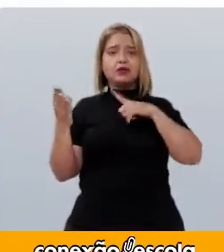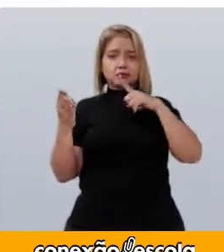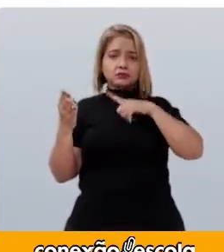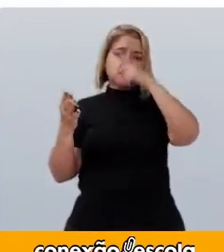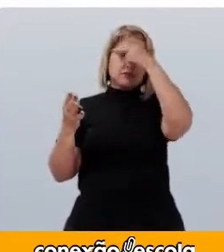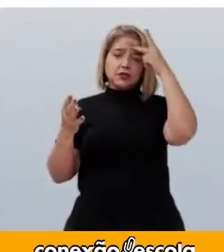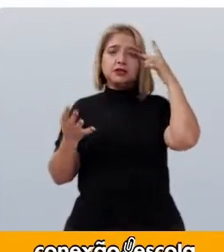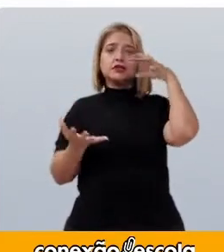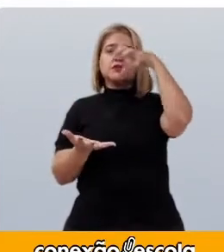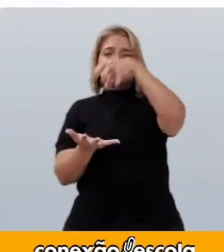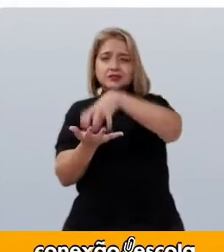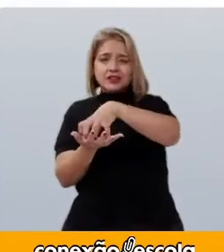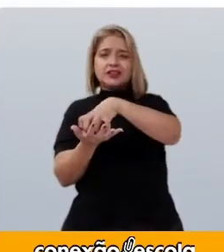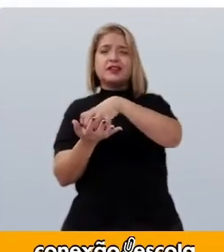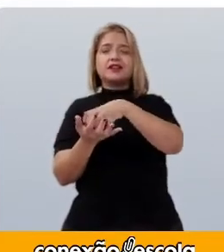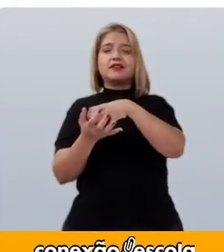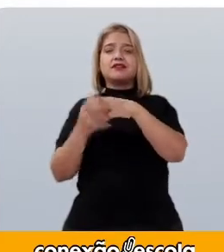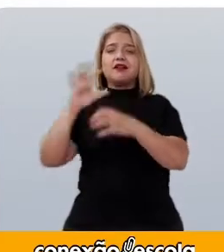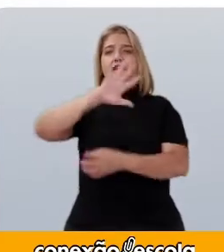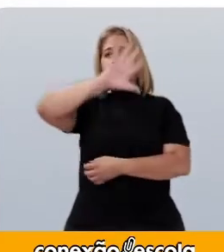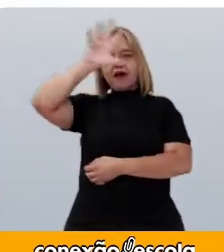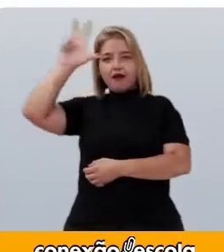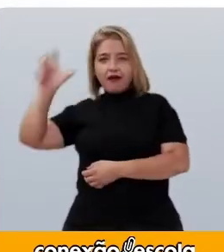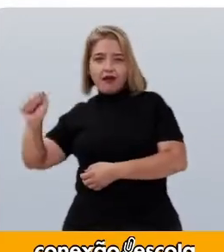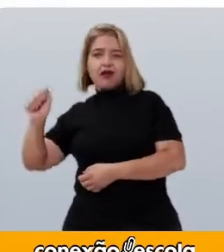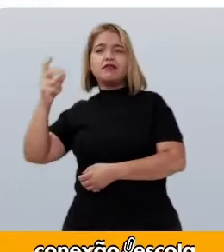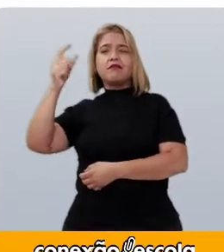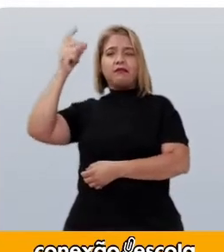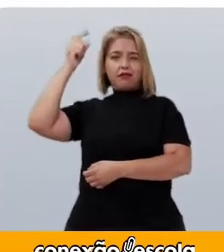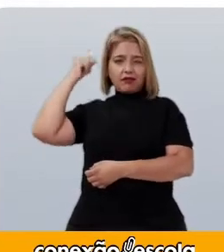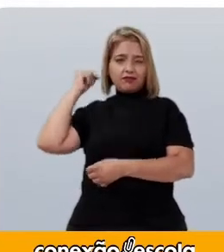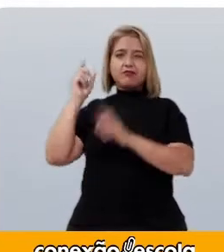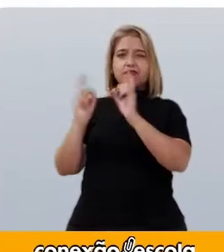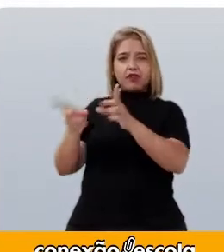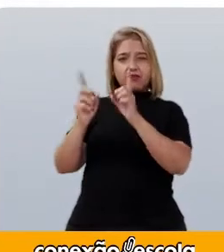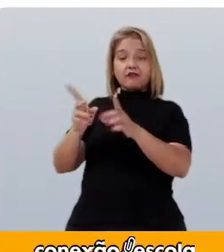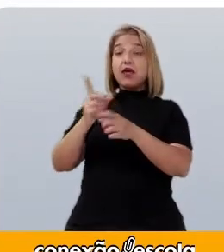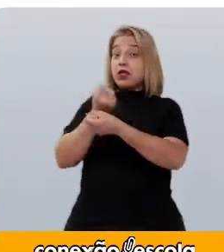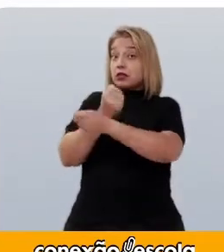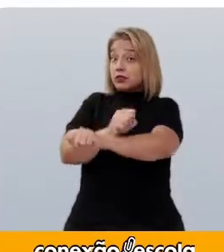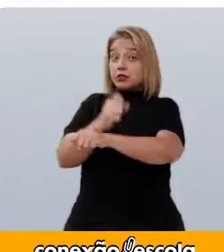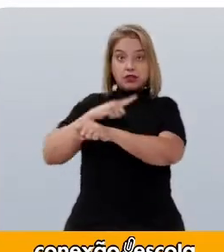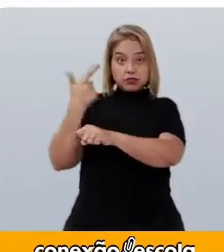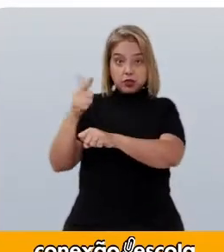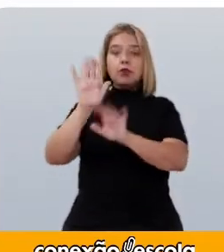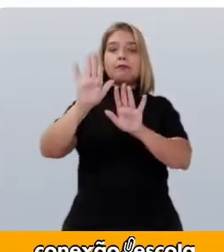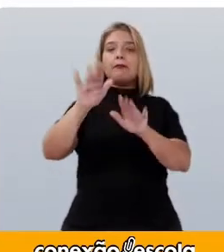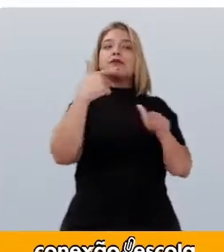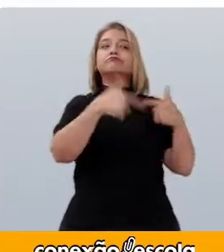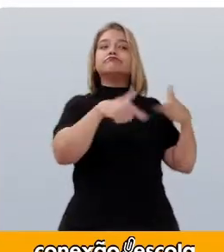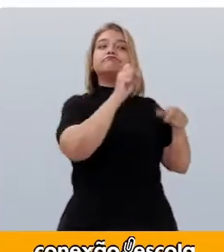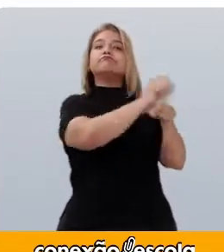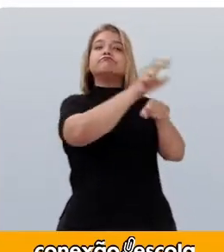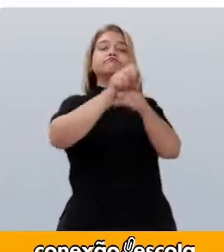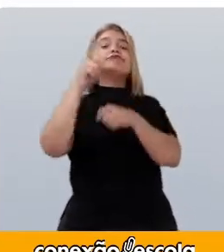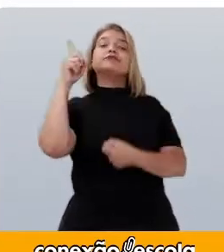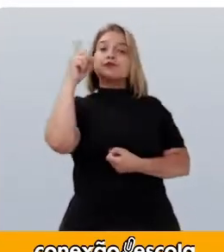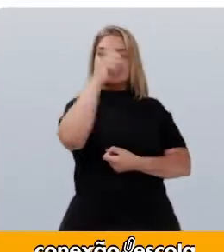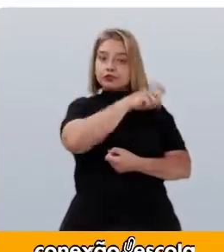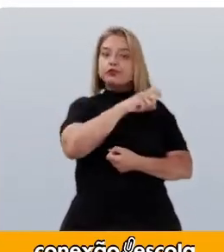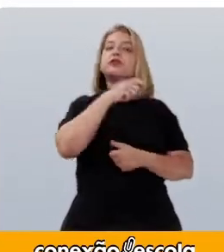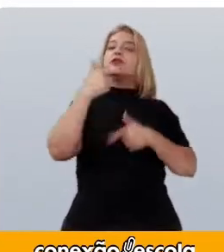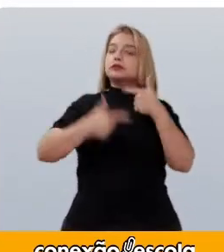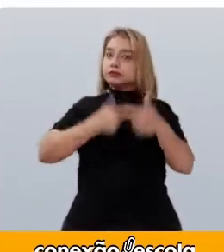contracosta africana No passado A escravidão Não existe mais Mas também Não há empregos E ganhar a vida É uma luta